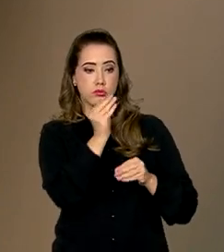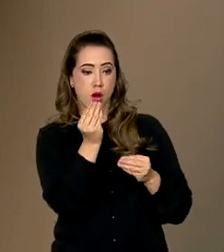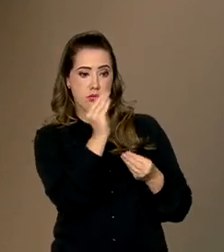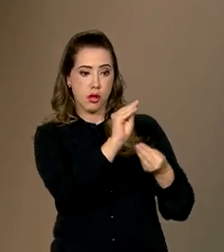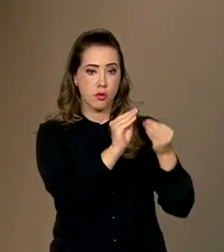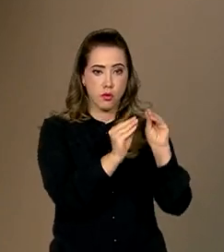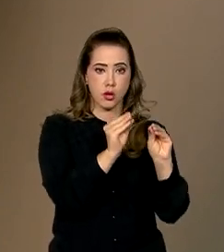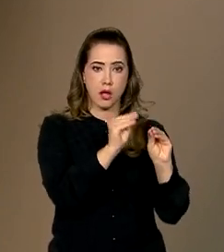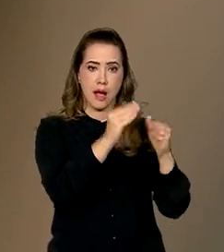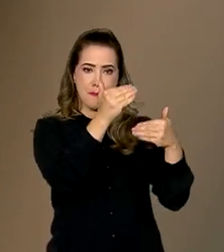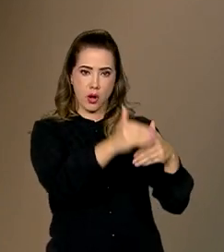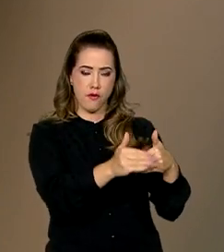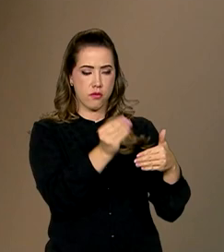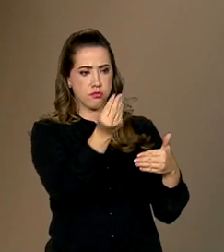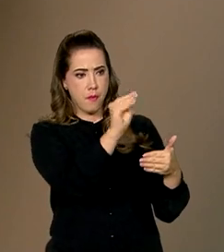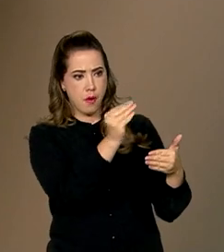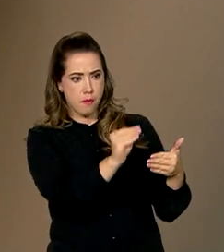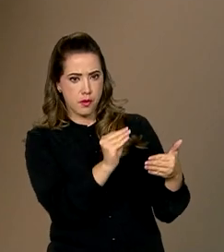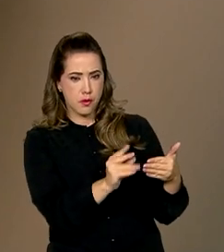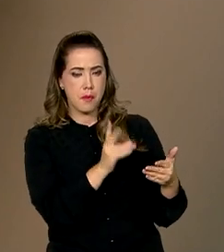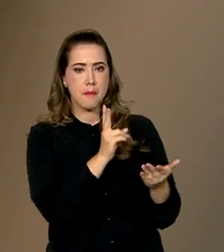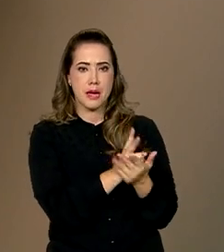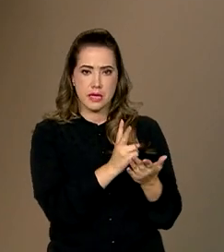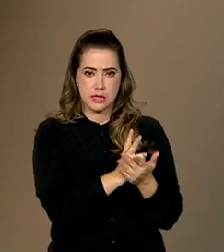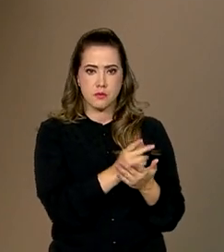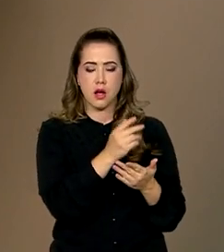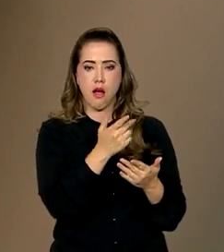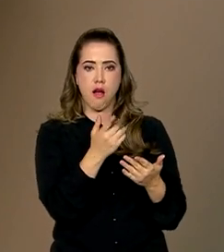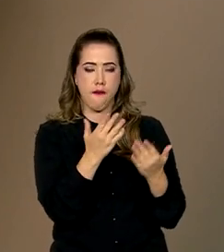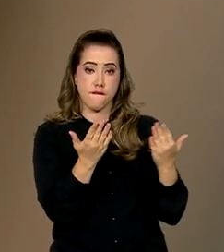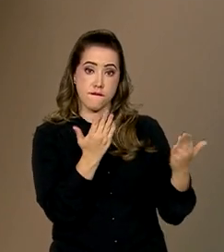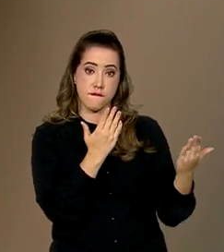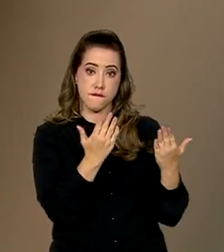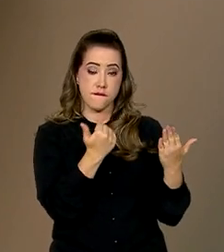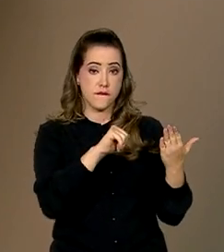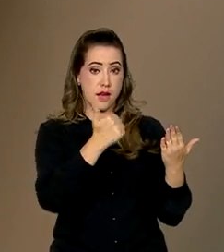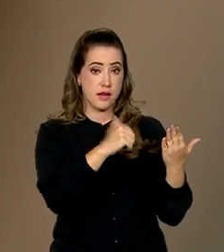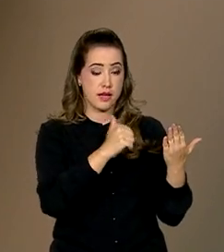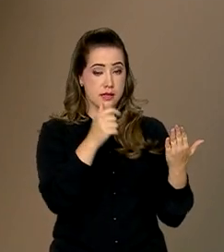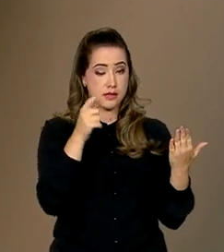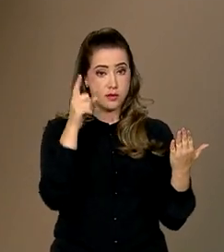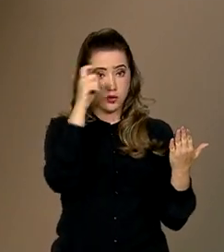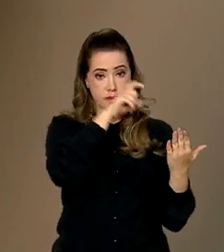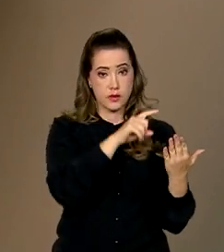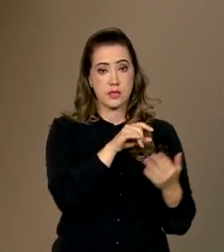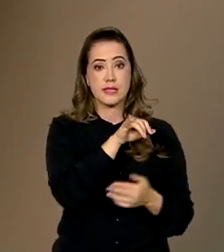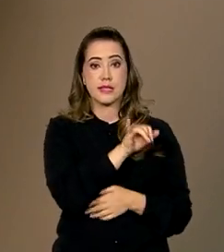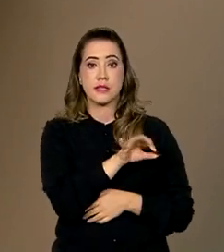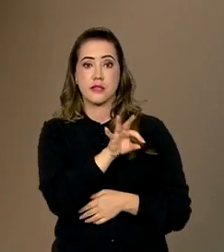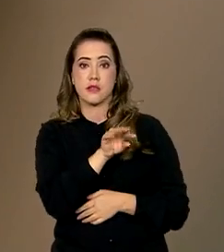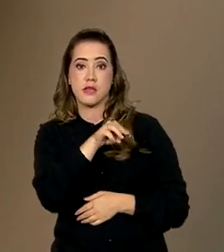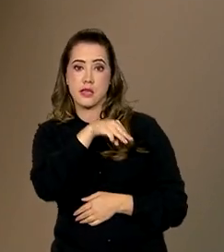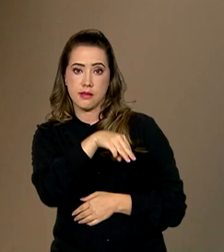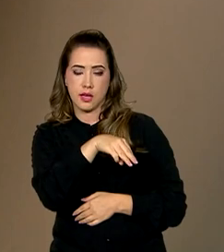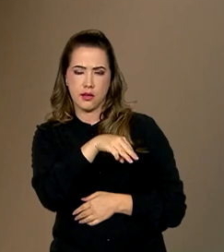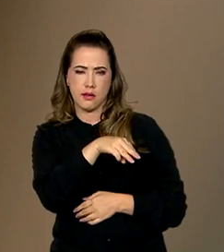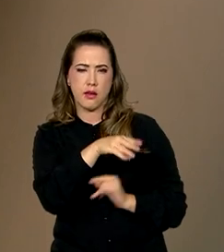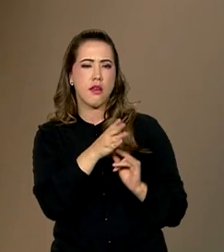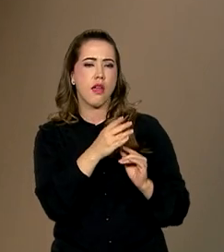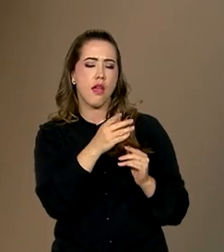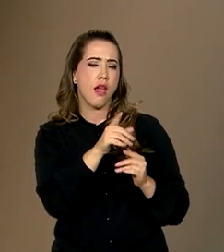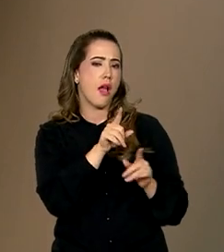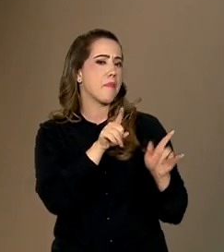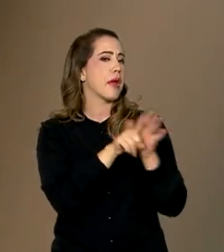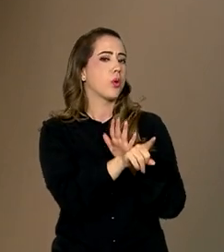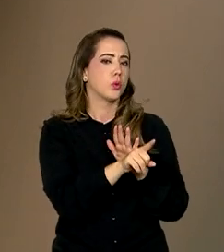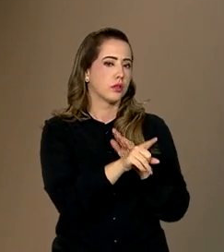é feita assegurando que itens com o mesmo grau de dificuldade, e tem uma questão de prova, é o modo como a gente fala. Então, as questões de prova, elas